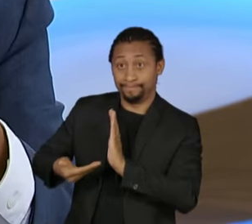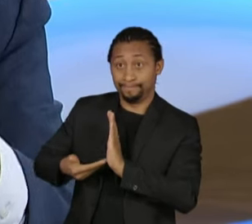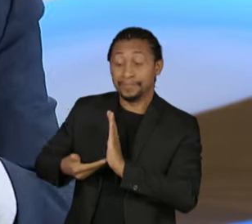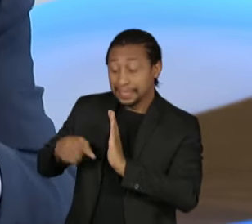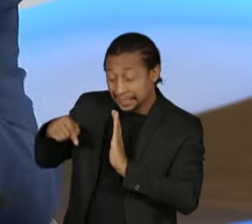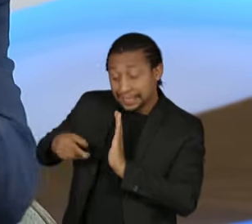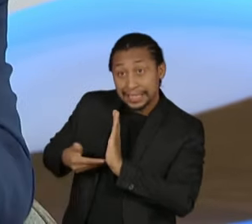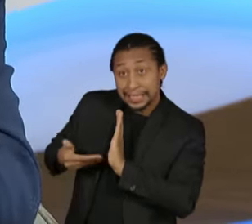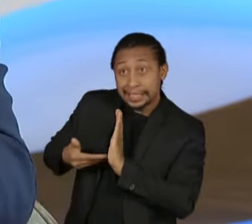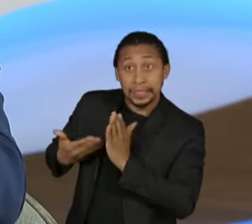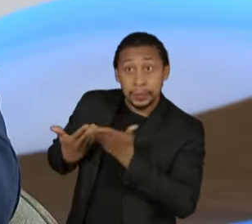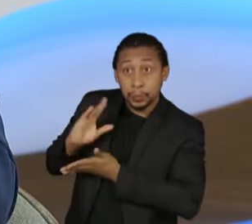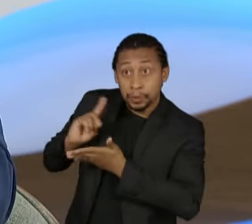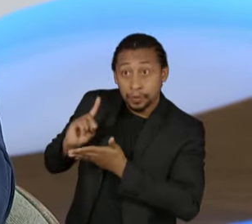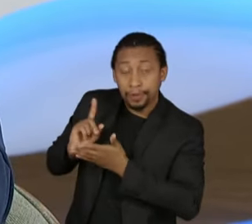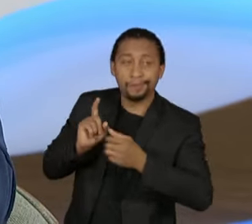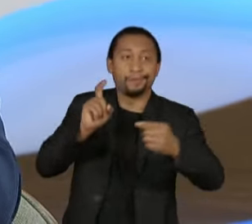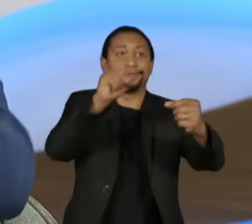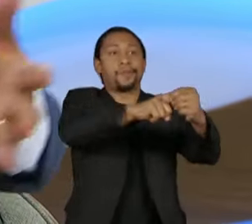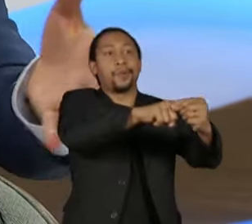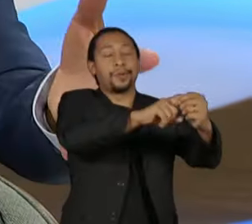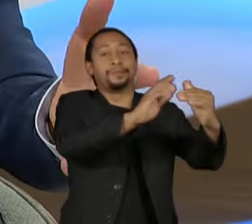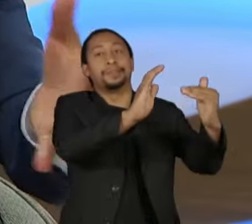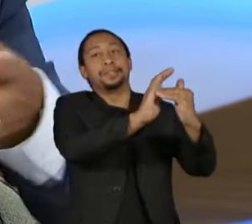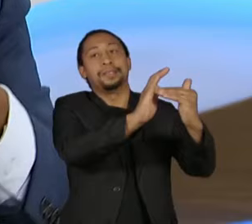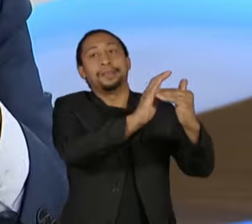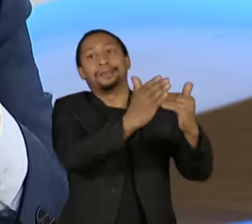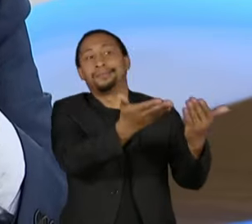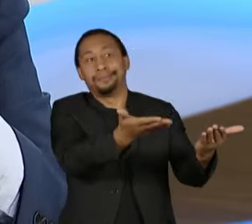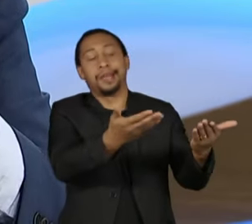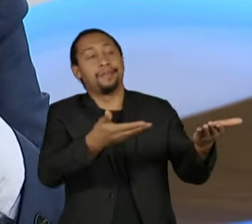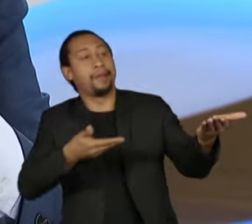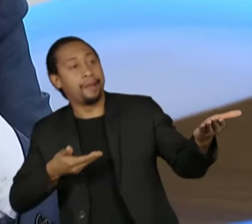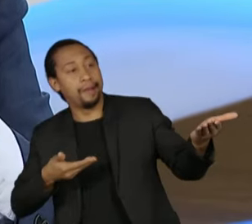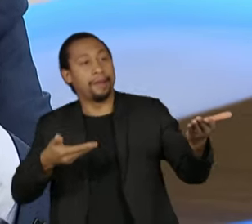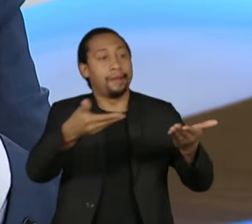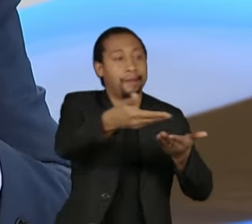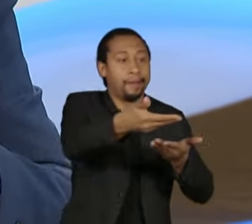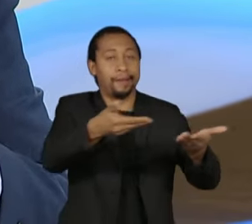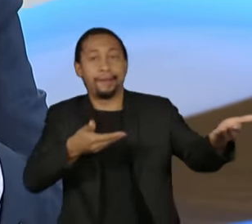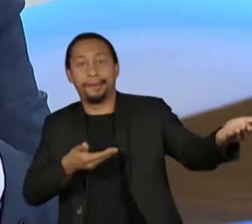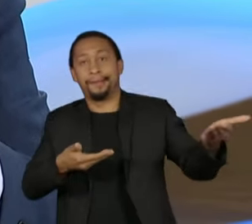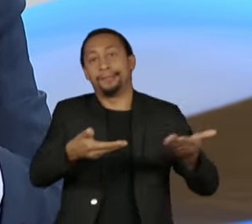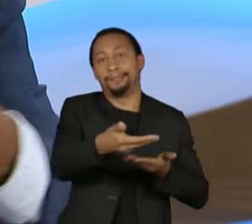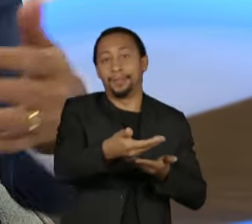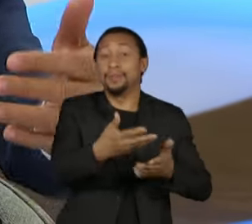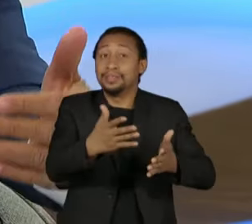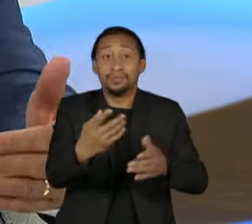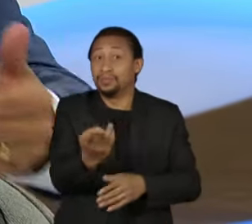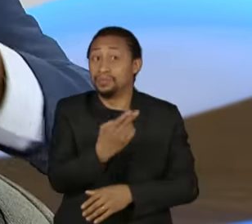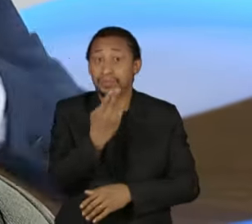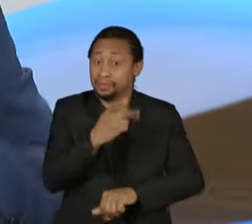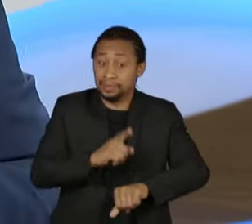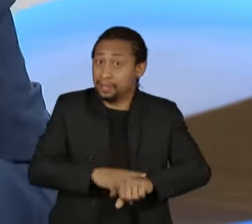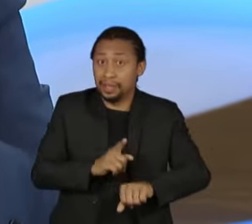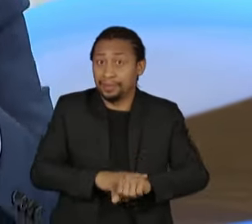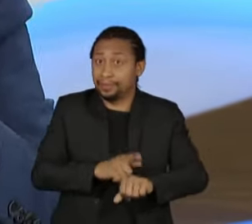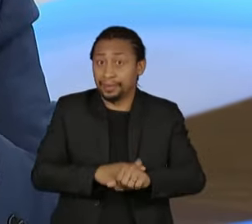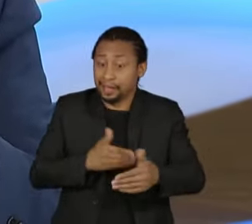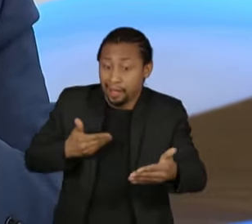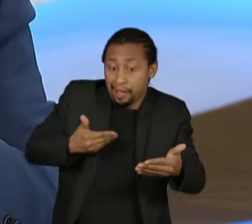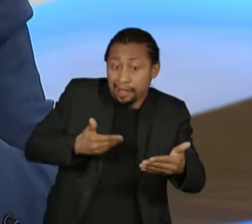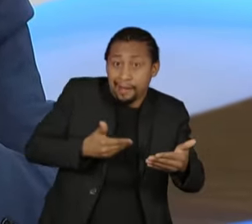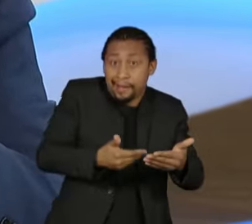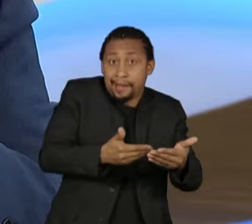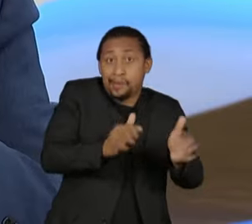gente tem? É o tempo. Nós estamos há poucos dias, não só do final do ano, por menos dias